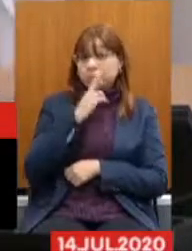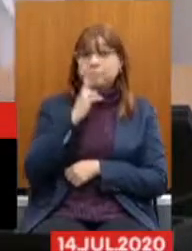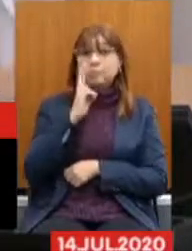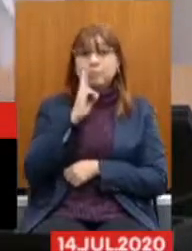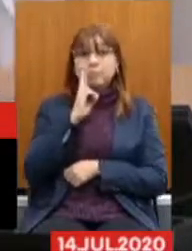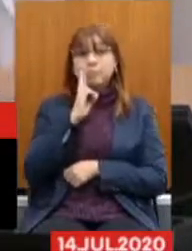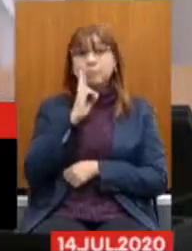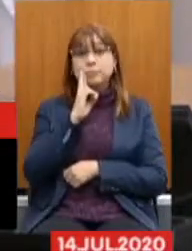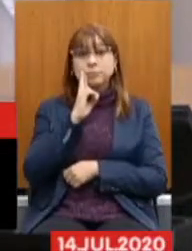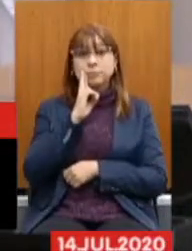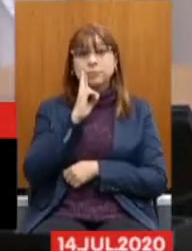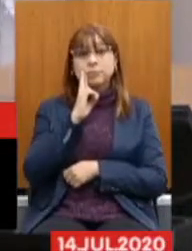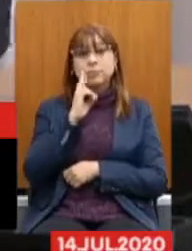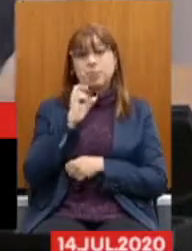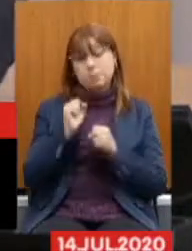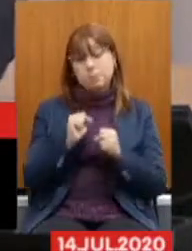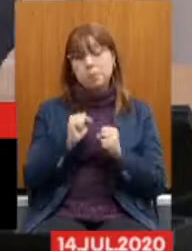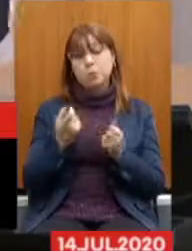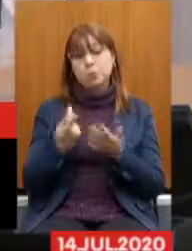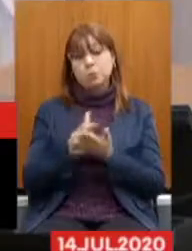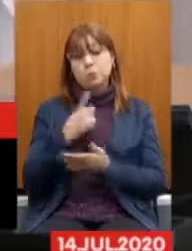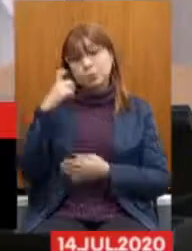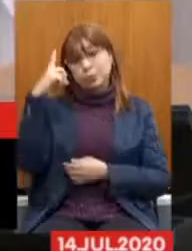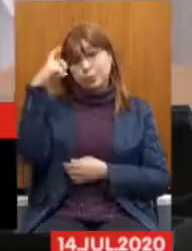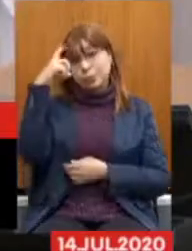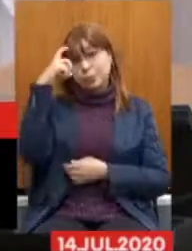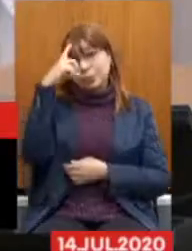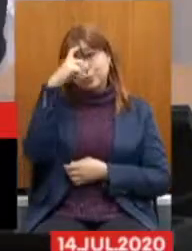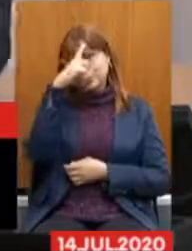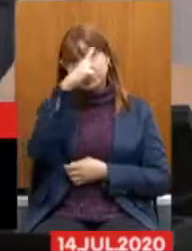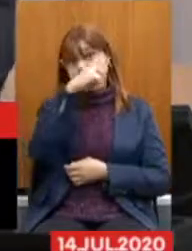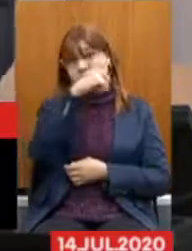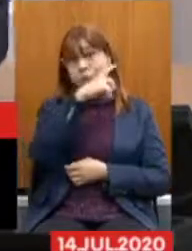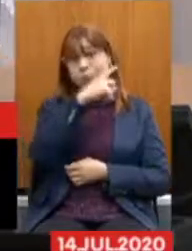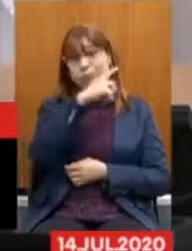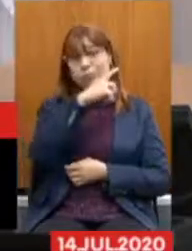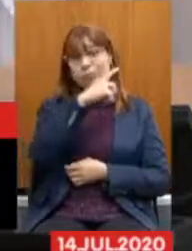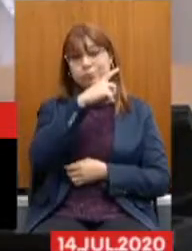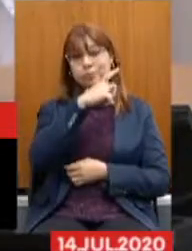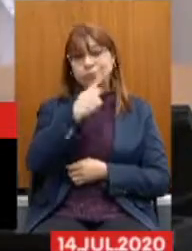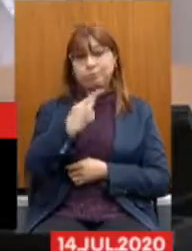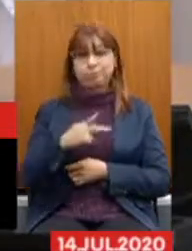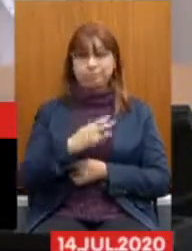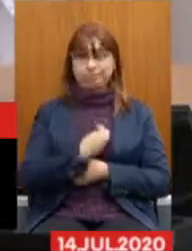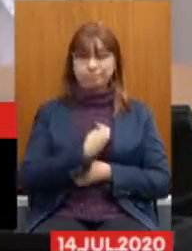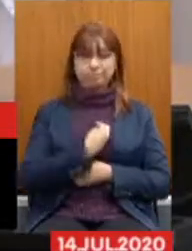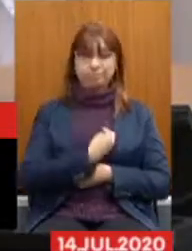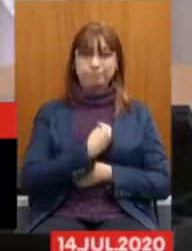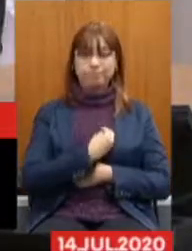vai passar dificuldades inúmeras no seu dia a dia de vida.